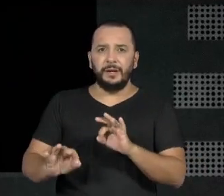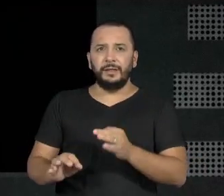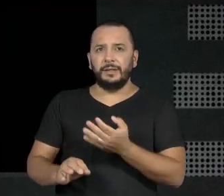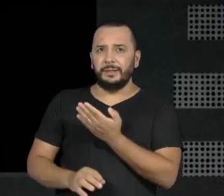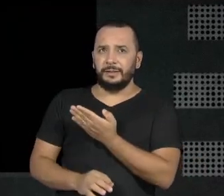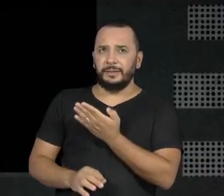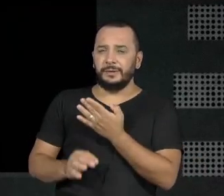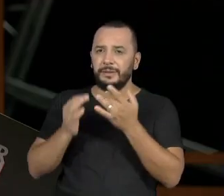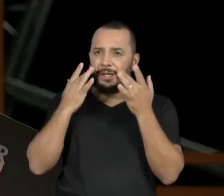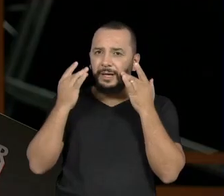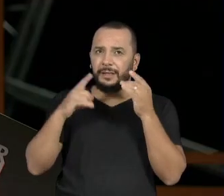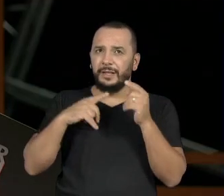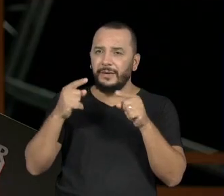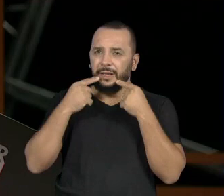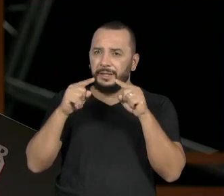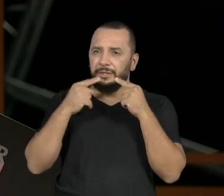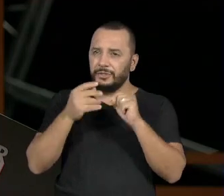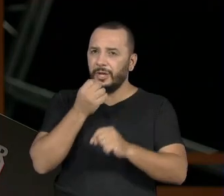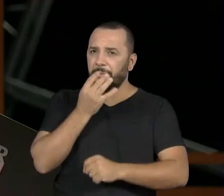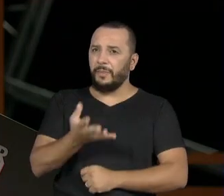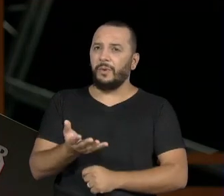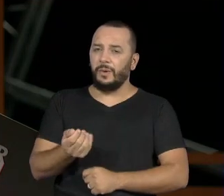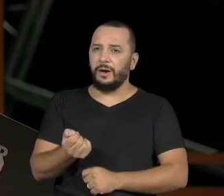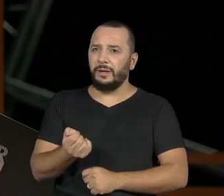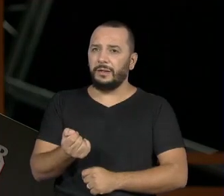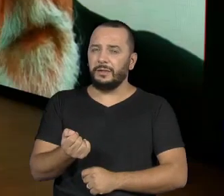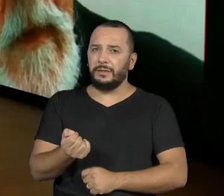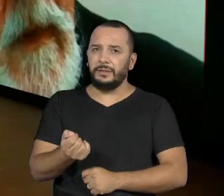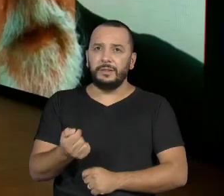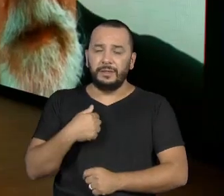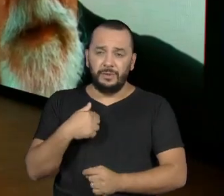Tive uma crítica muito boa quando eu... Eu entrei a fazer um papel